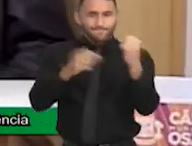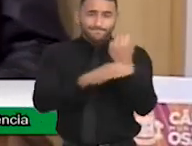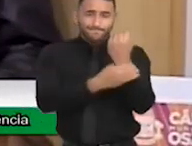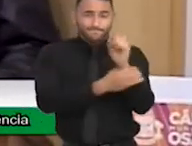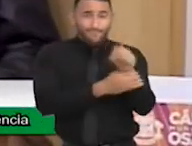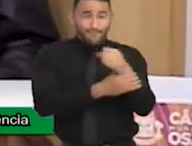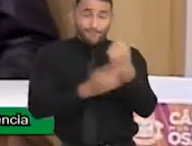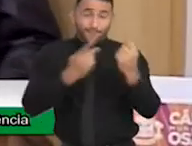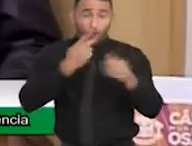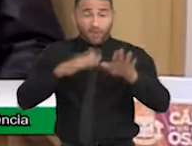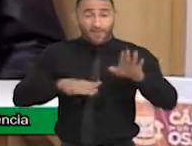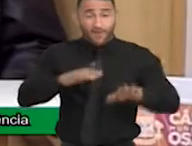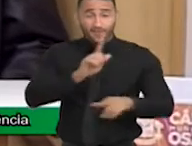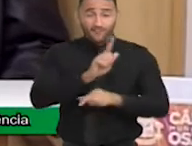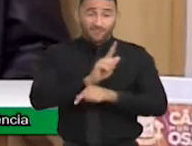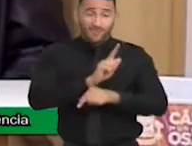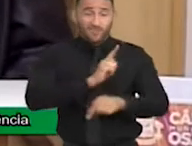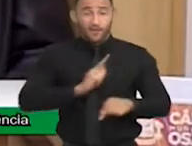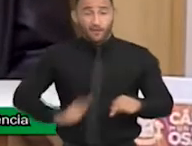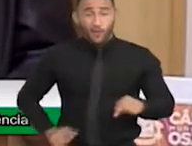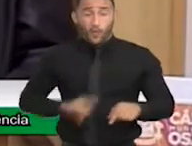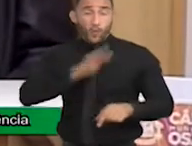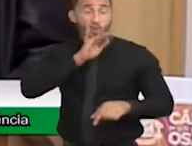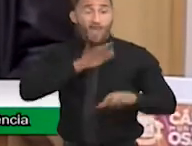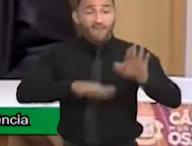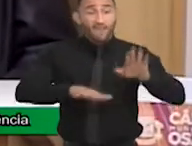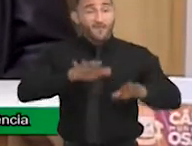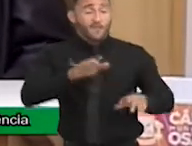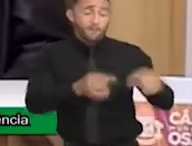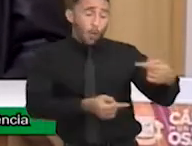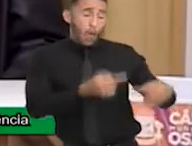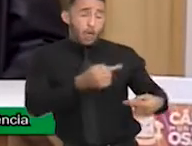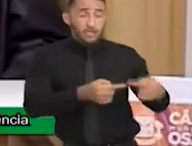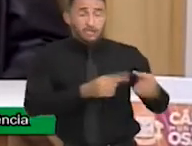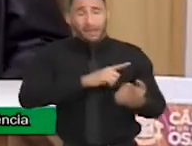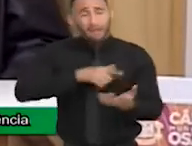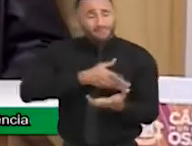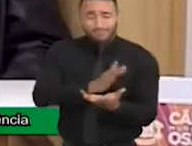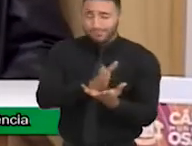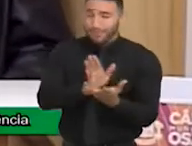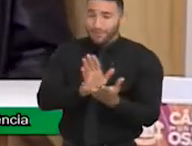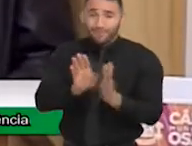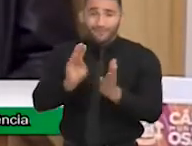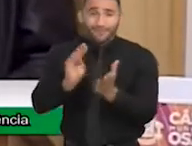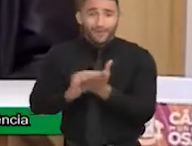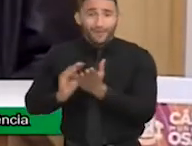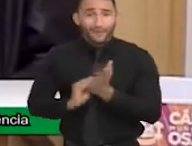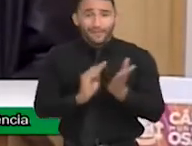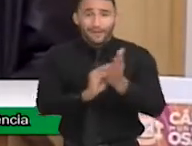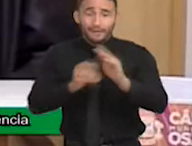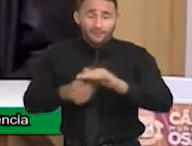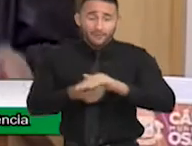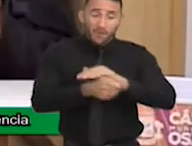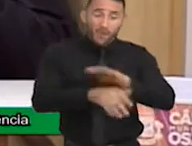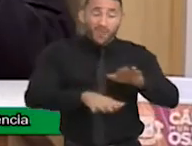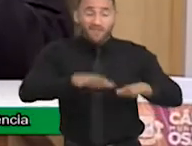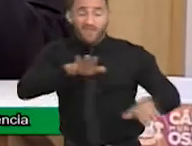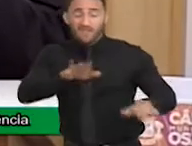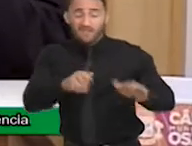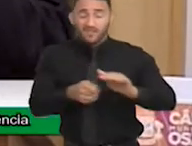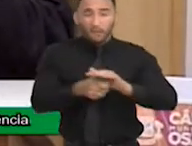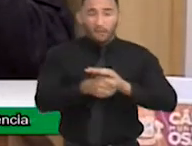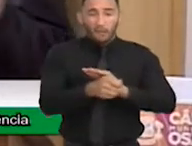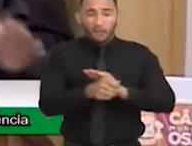talvez por questões de política, talvez por interesse, por mil motivos, deixa de investir ou investe de uma maneira um pouco maquiada.